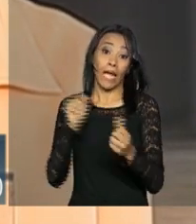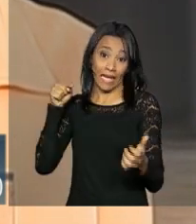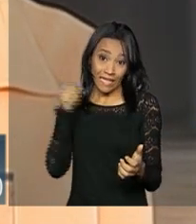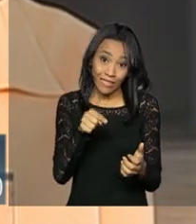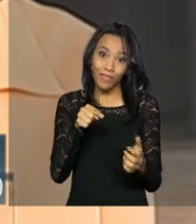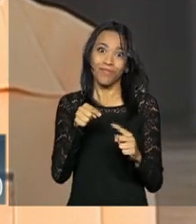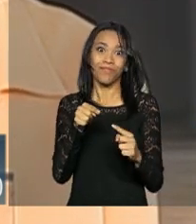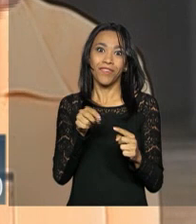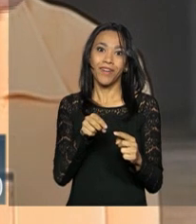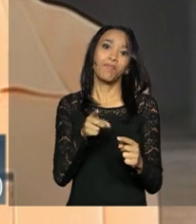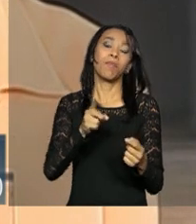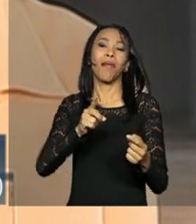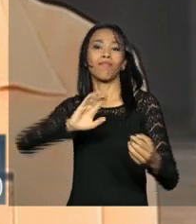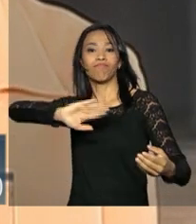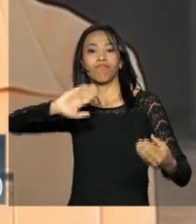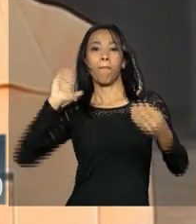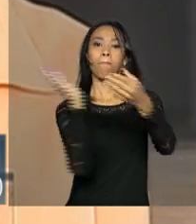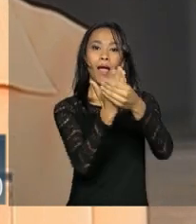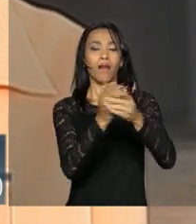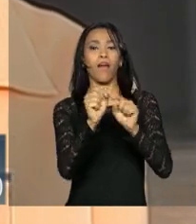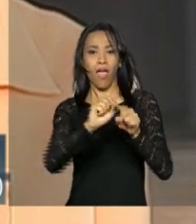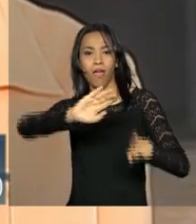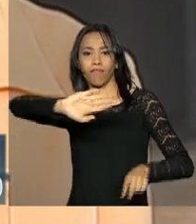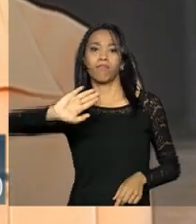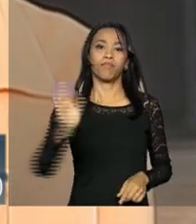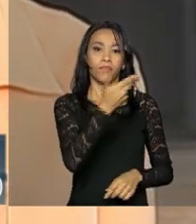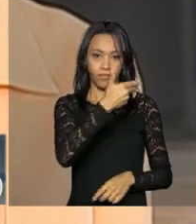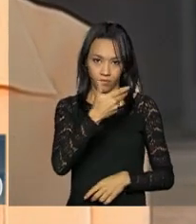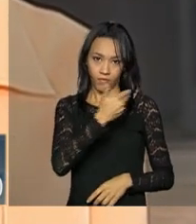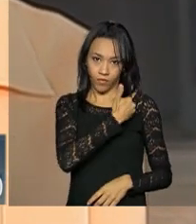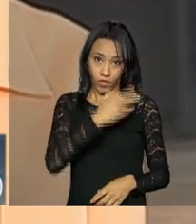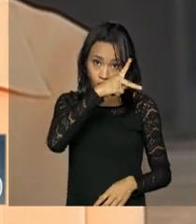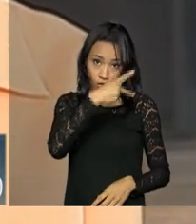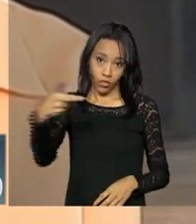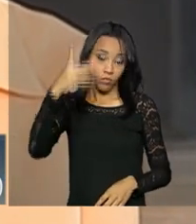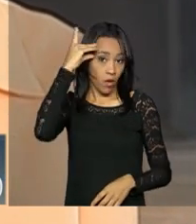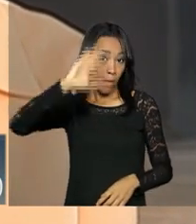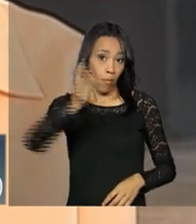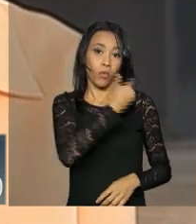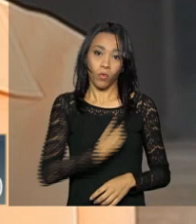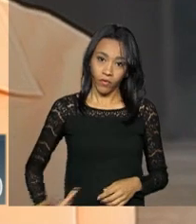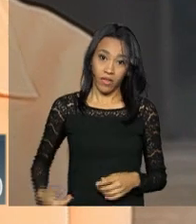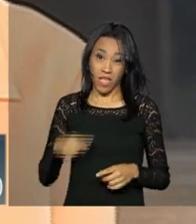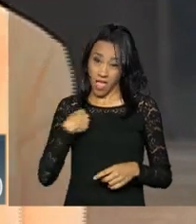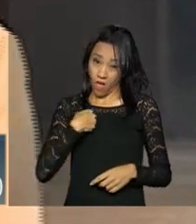de impeachment é golpe. É golpe porque não tem base legal. Foi de forma, eu acho que,